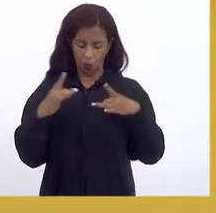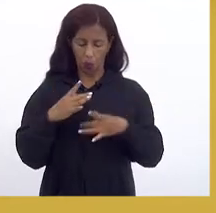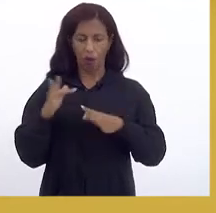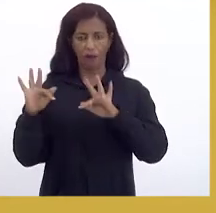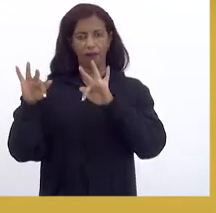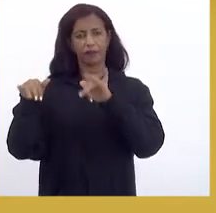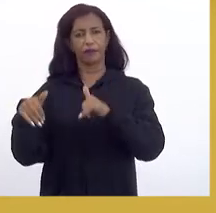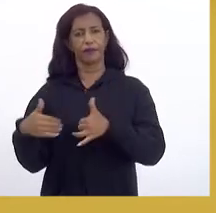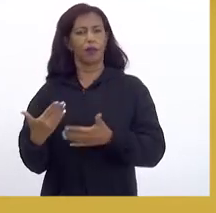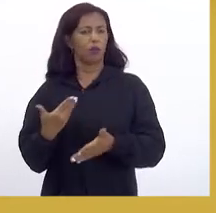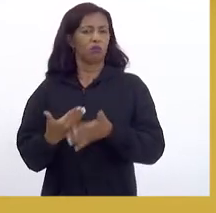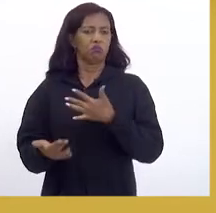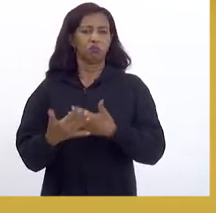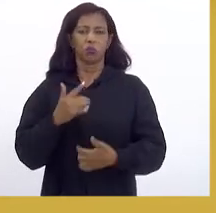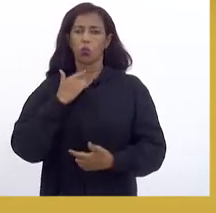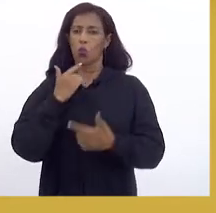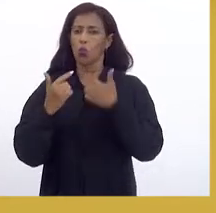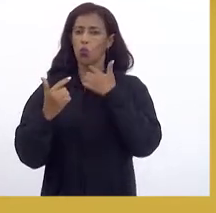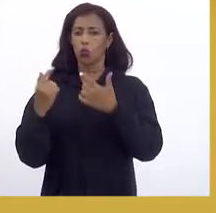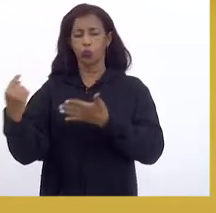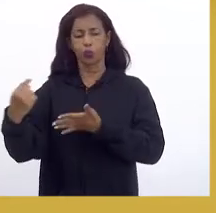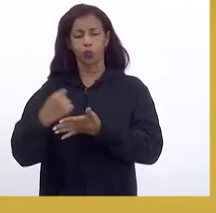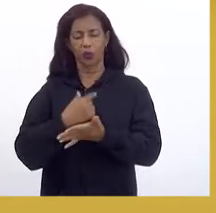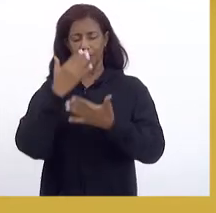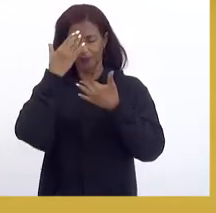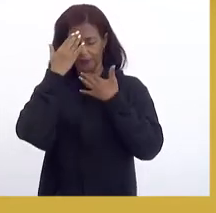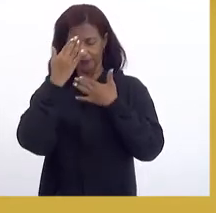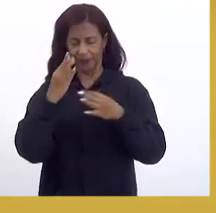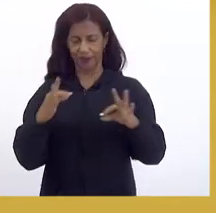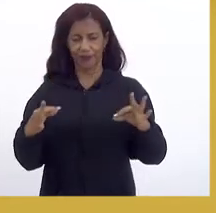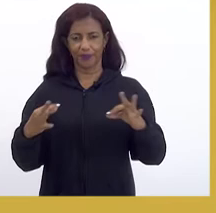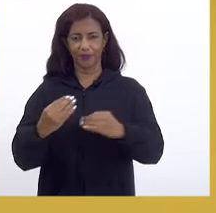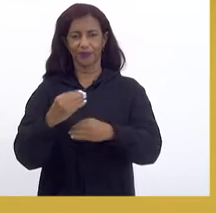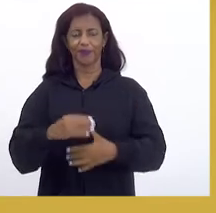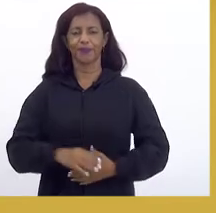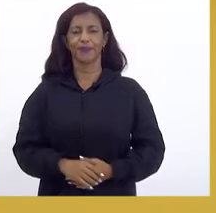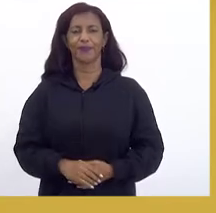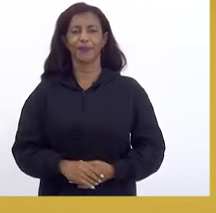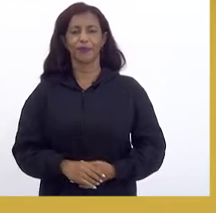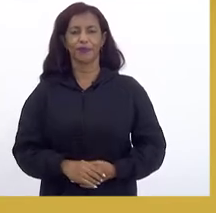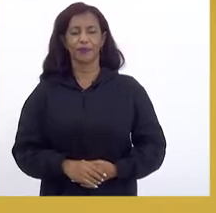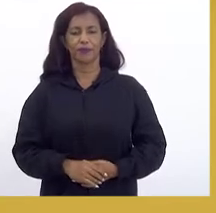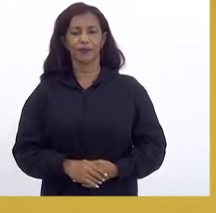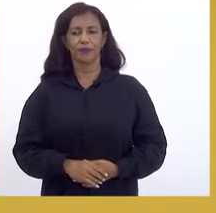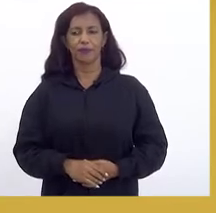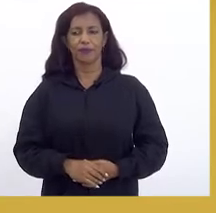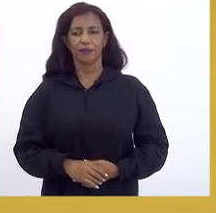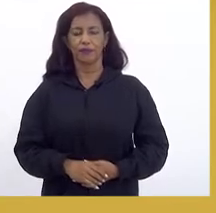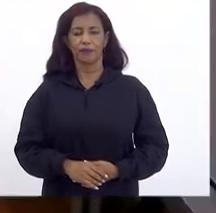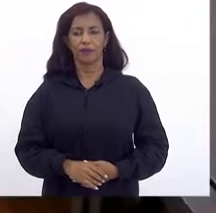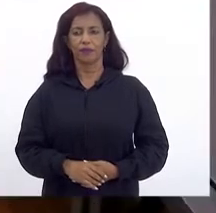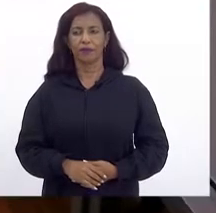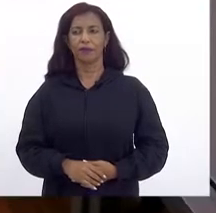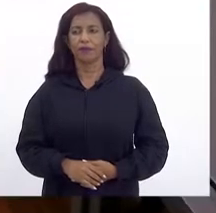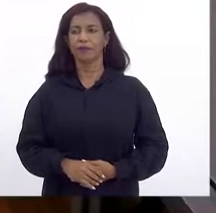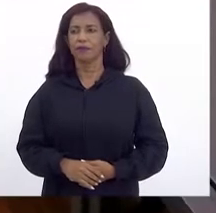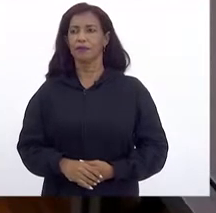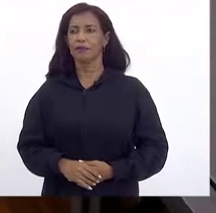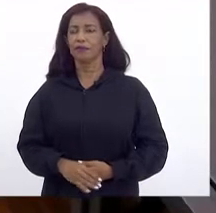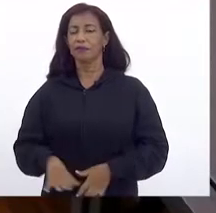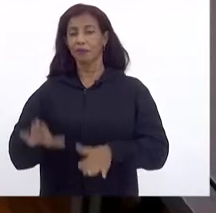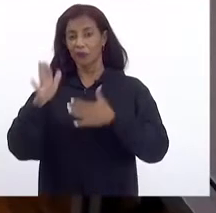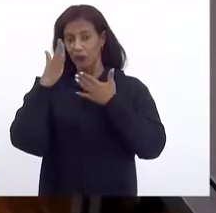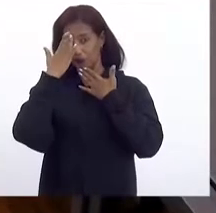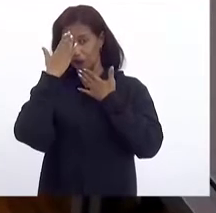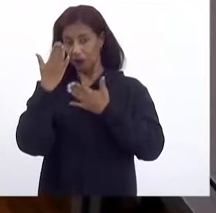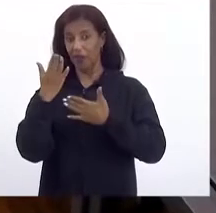apresentação Para qualquer Esclarecimento Muito obrigado A todos Obrigado Zamit Bem, Nelson Obrigado Dando